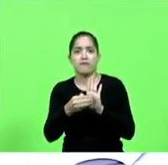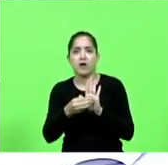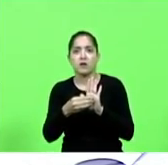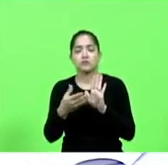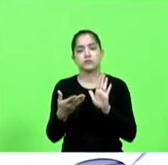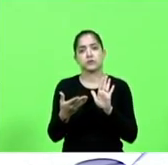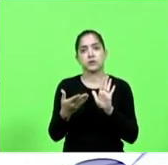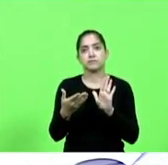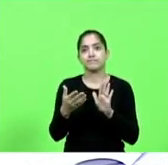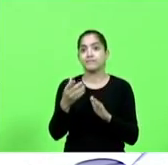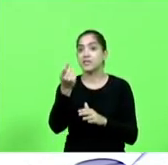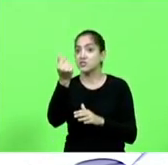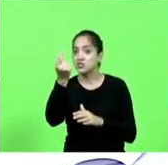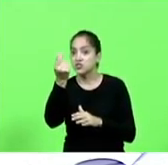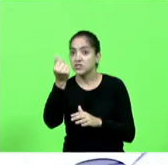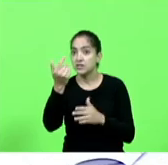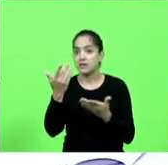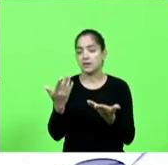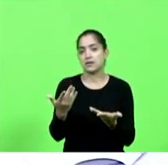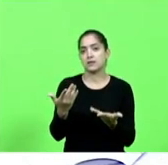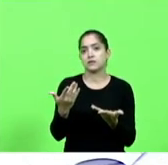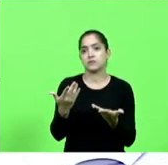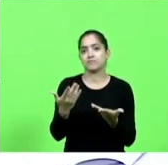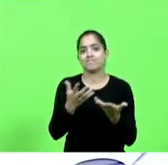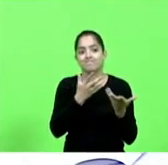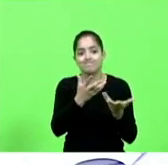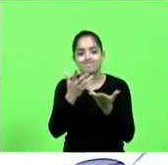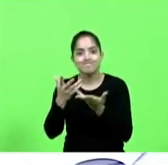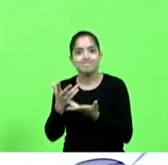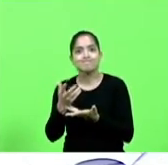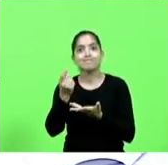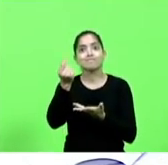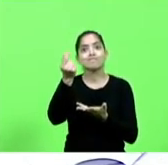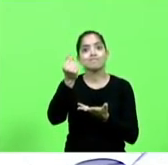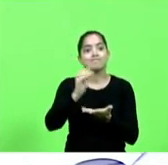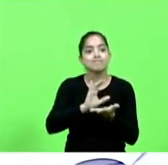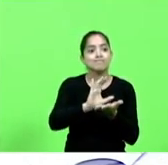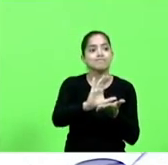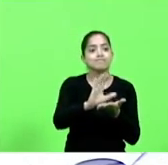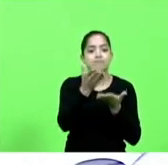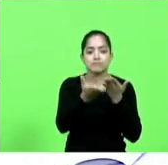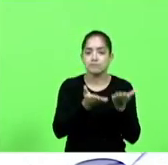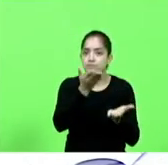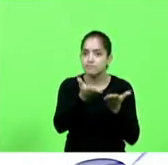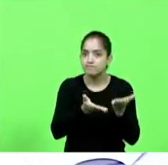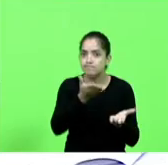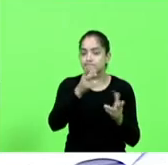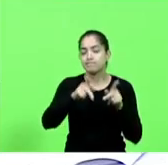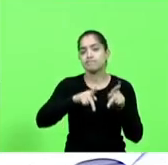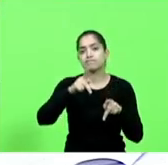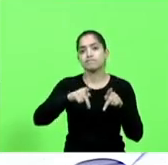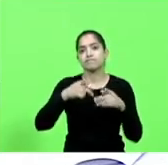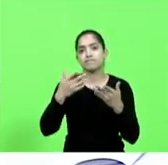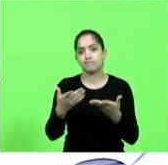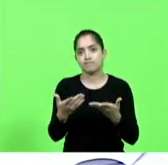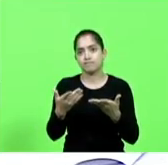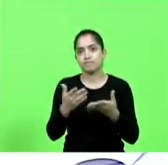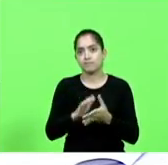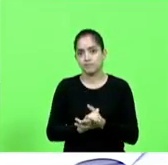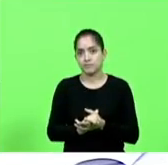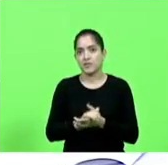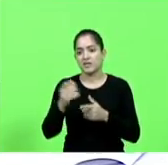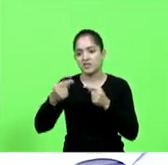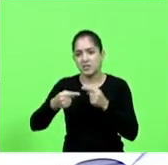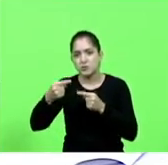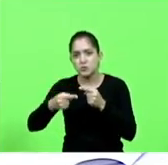dinheiro, é recurso, qual é o maior anseio de um homem público, é atender os anseios da população, até os maus políticos